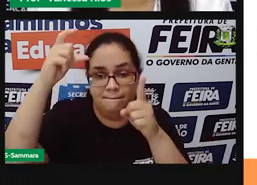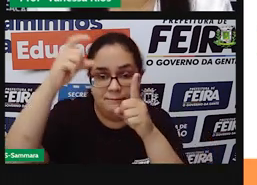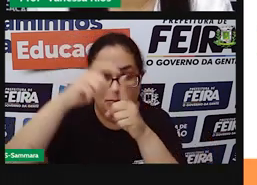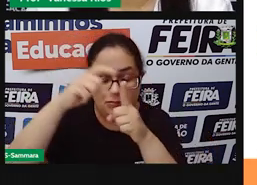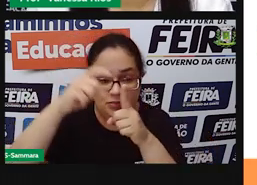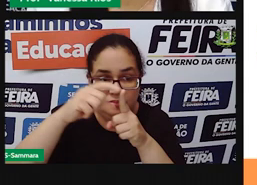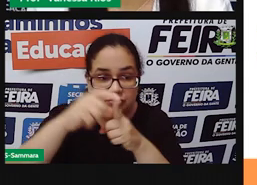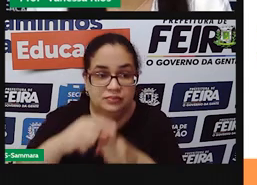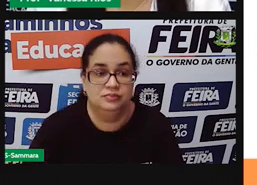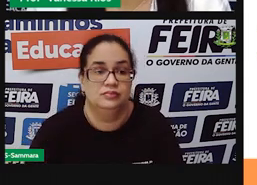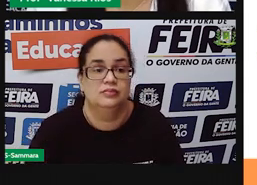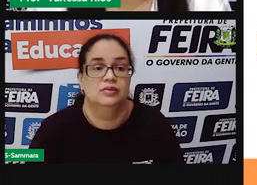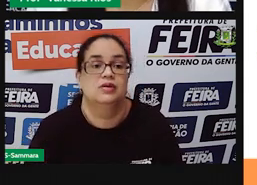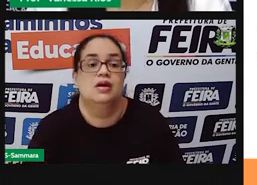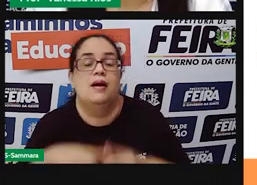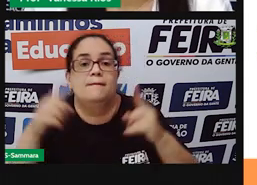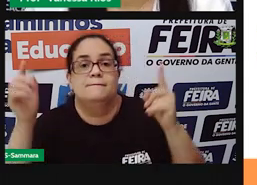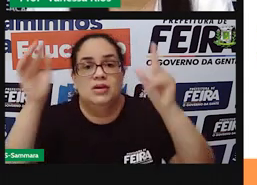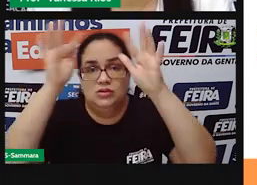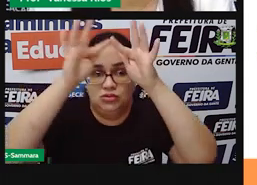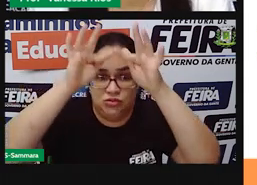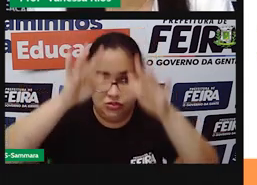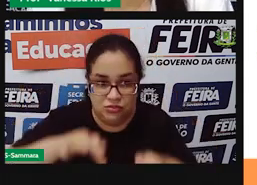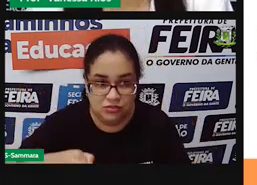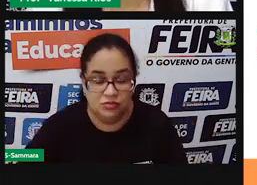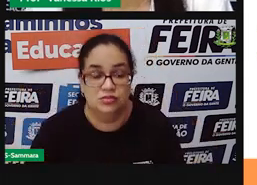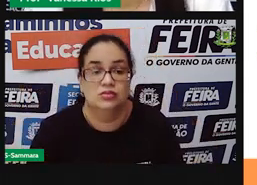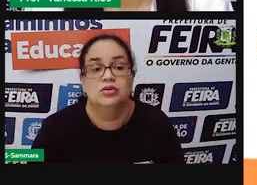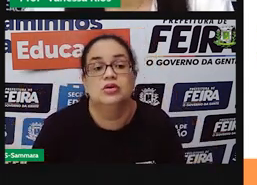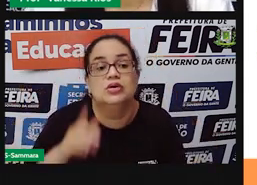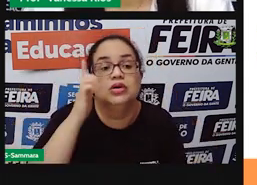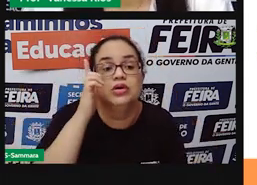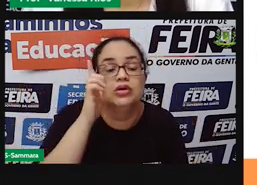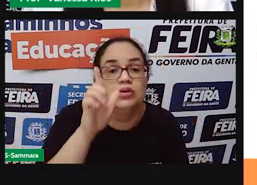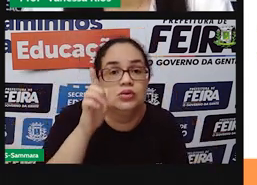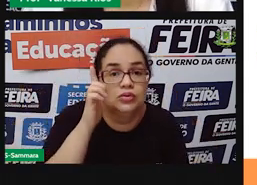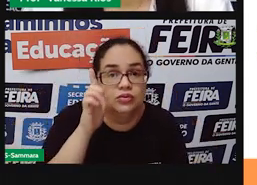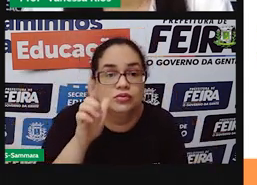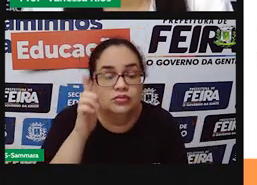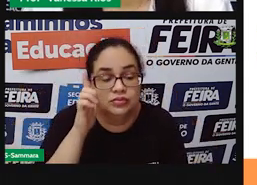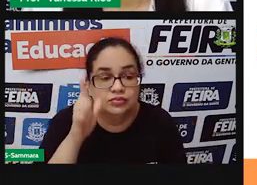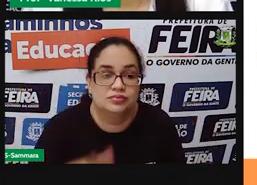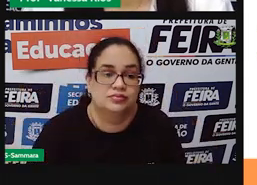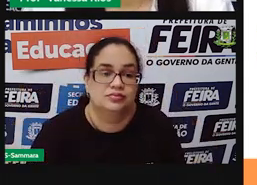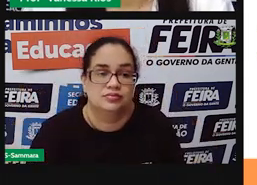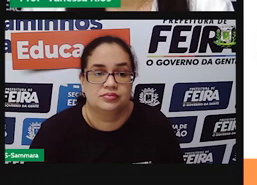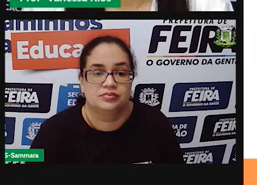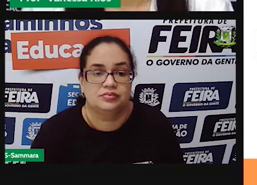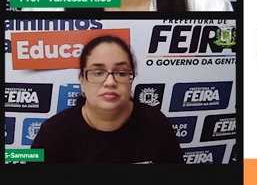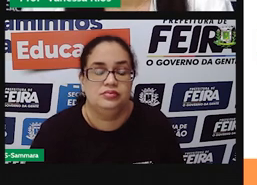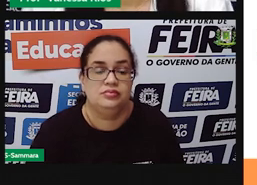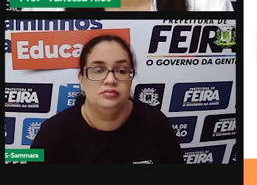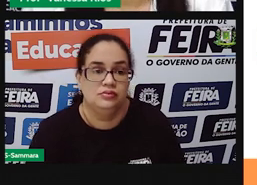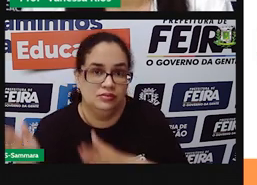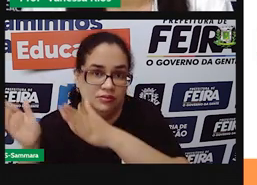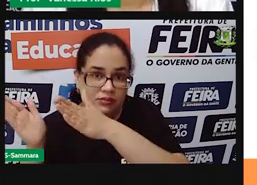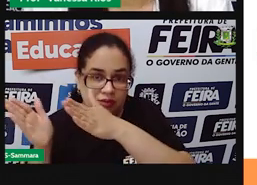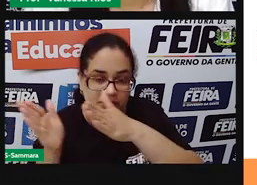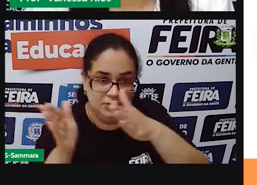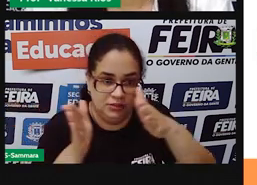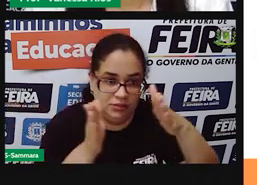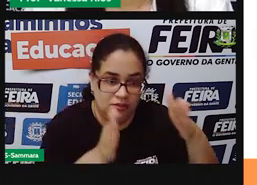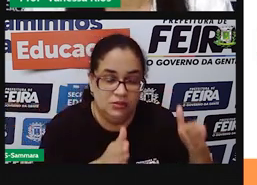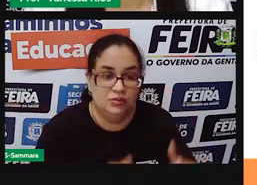conservado. Mas o final é sempre o mesmo, né? Dependendo aí do tempo em que eles